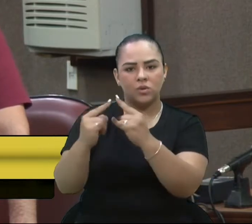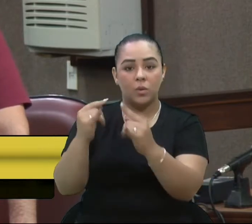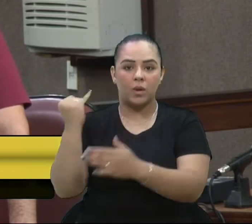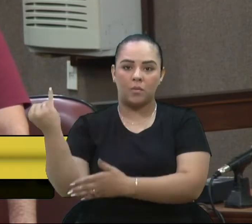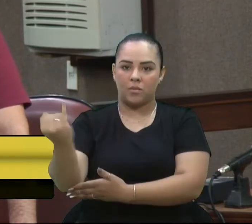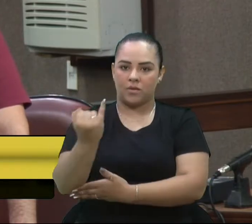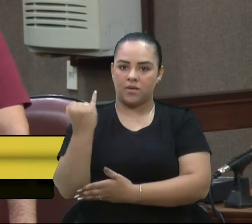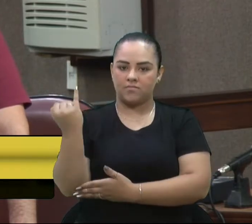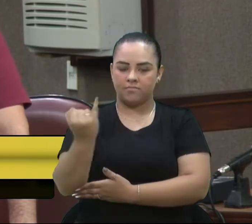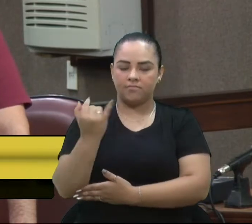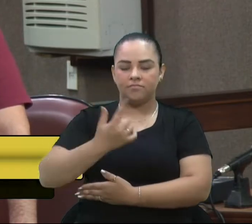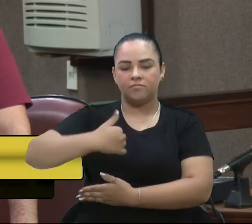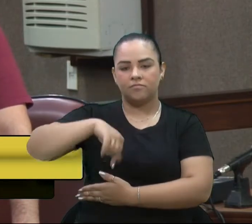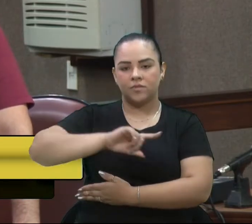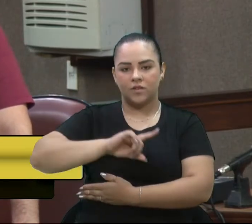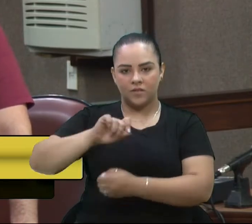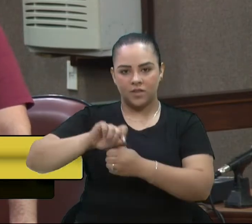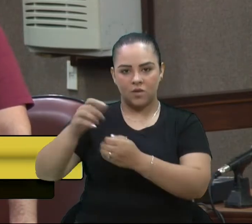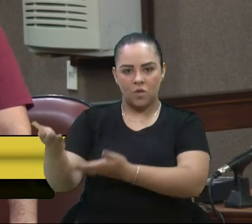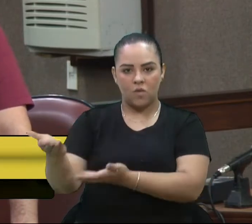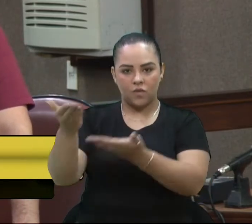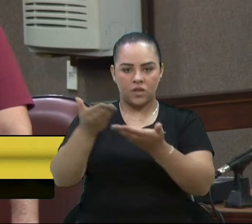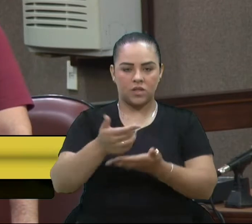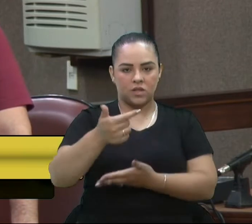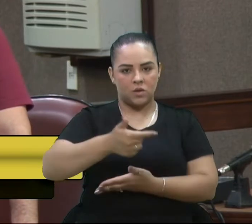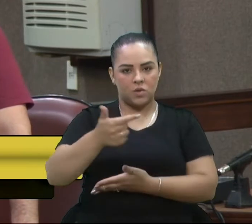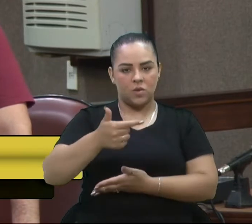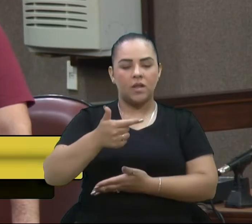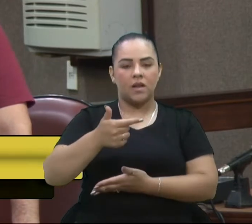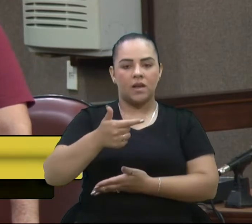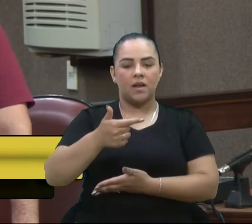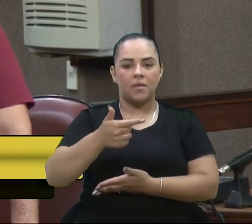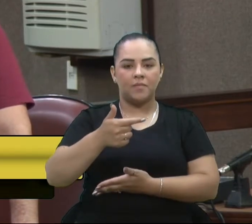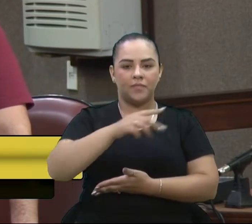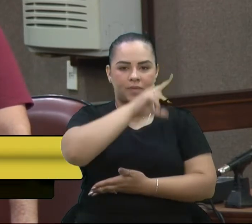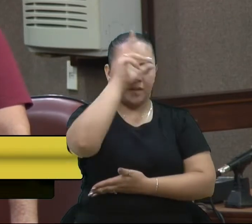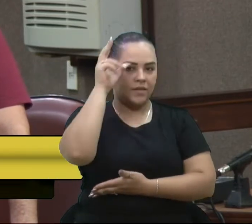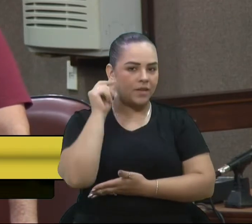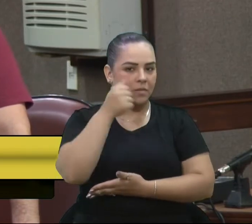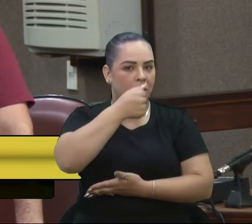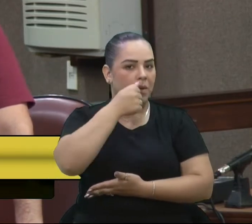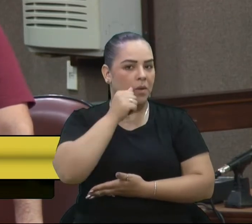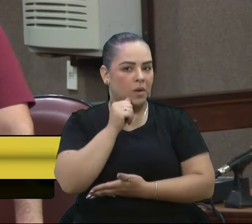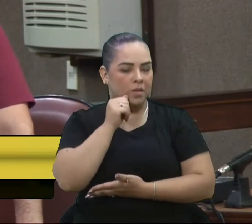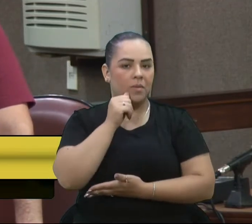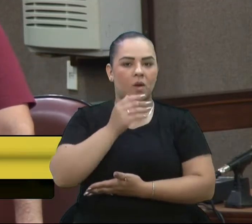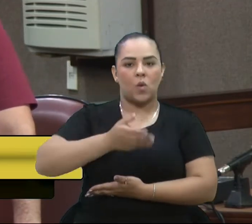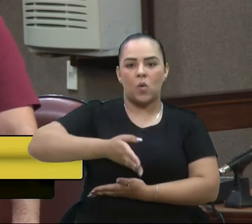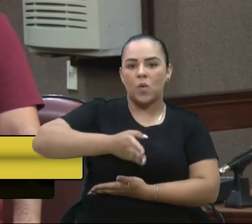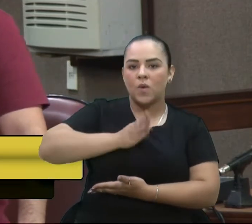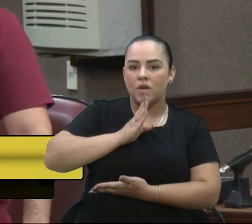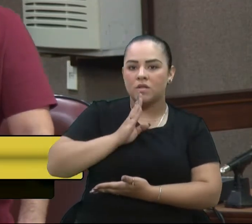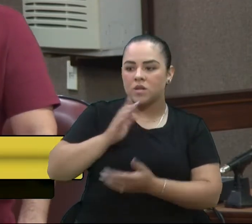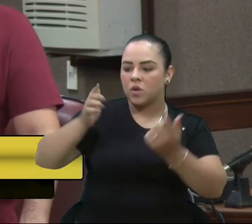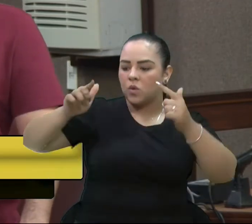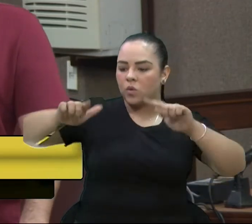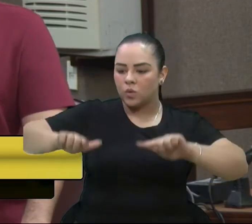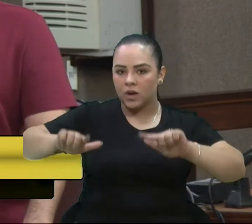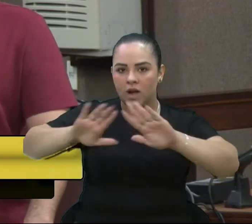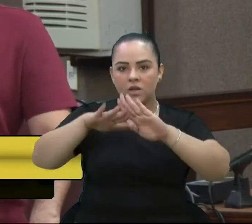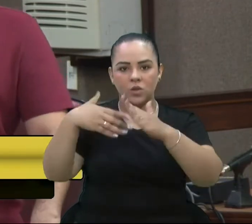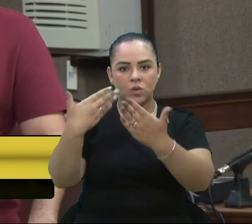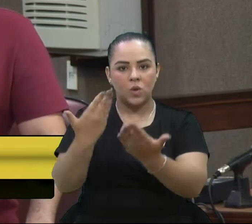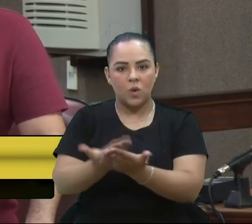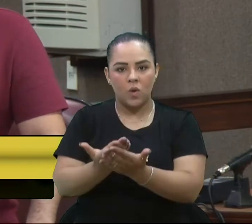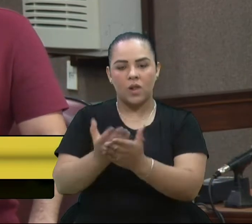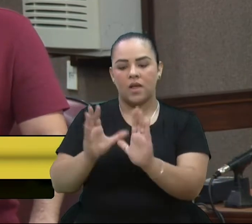fizemos um convite à vice-prefeita, Paula Iores, para estar conhecendo o prédio, conhecendo a